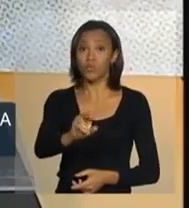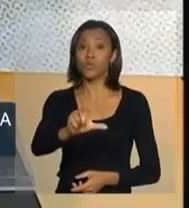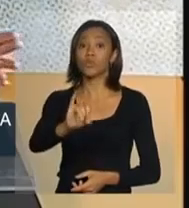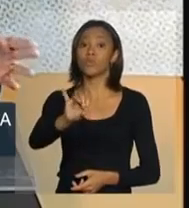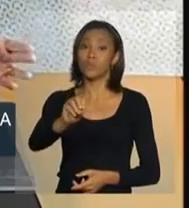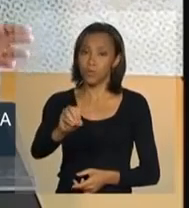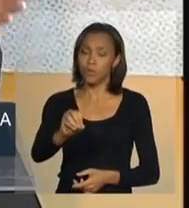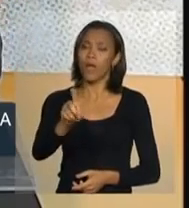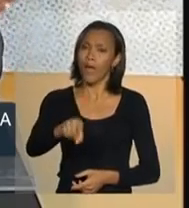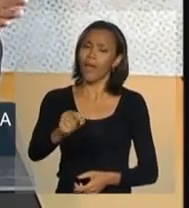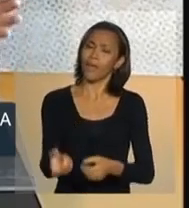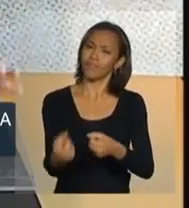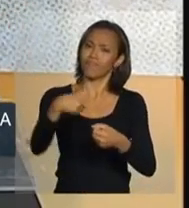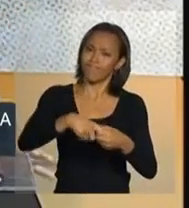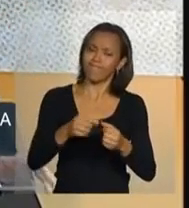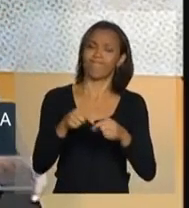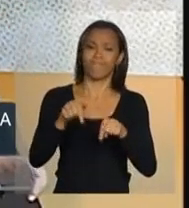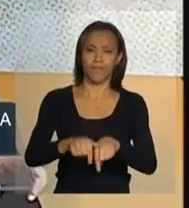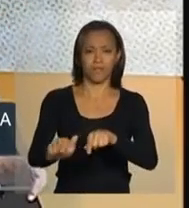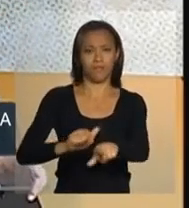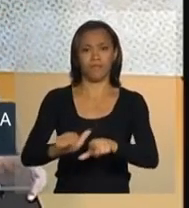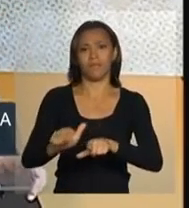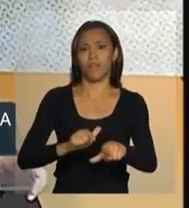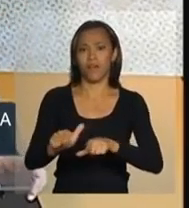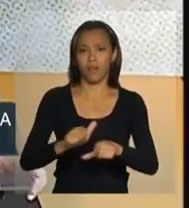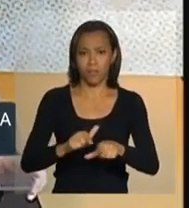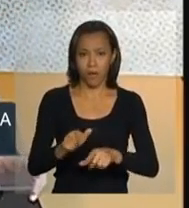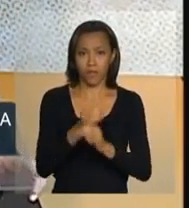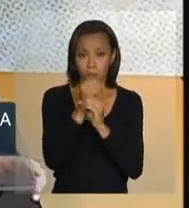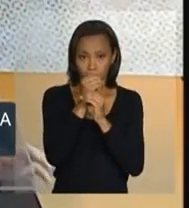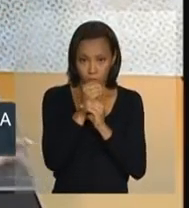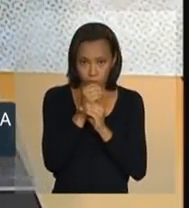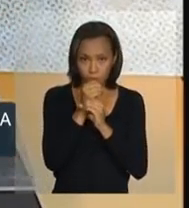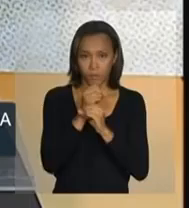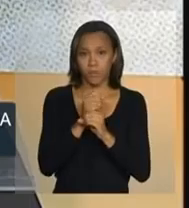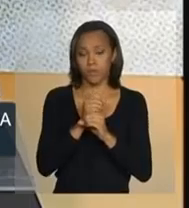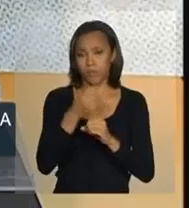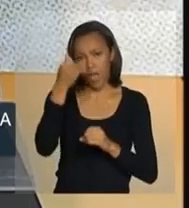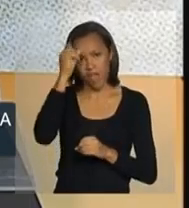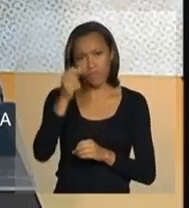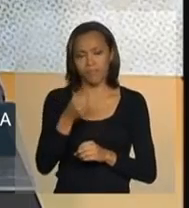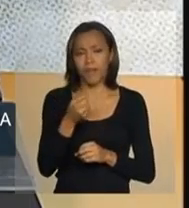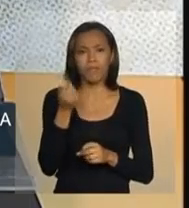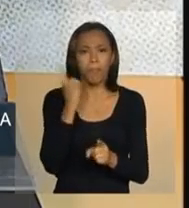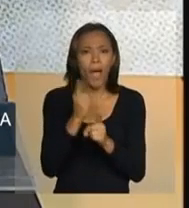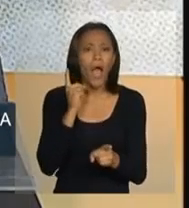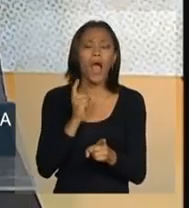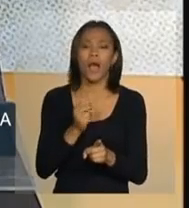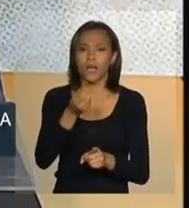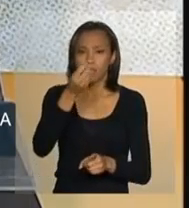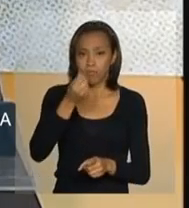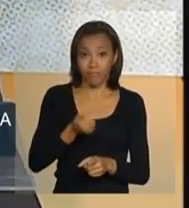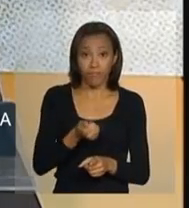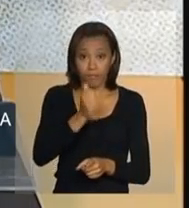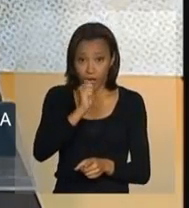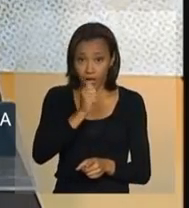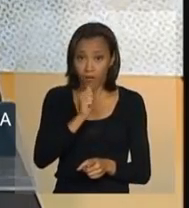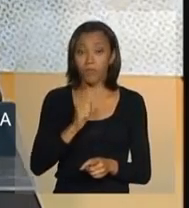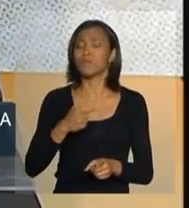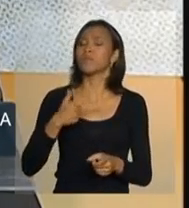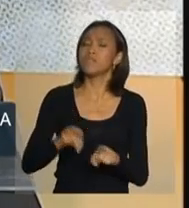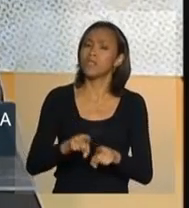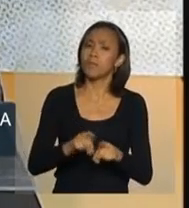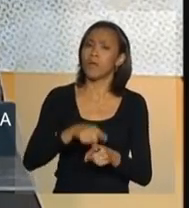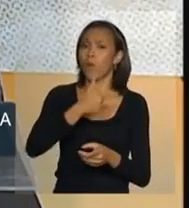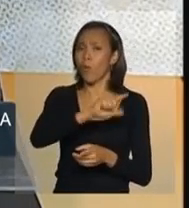inclusive parceiro nesse trabalho dos Bafômetros e depois vou destacar outras parcerias que temos,